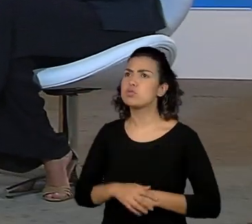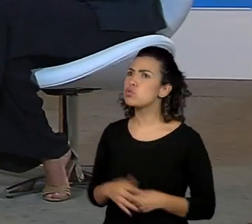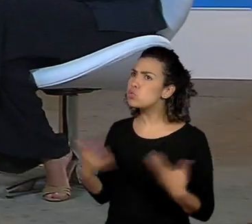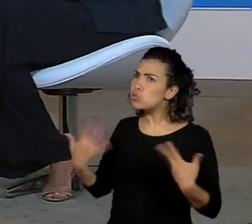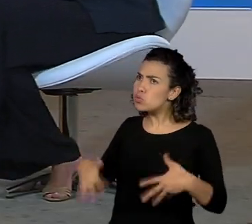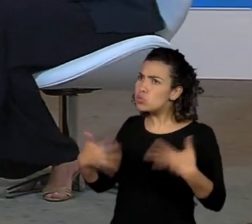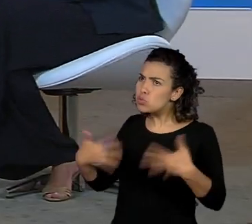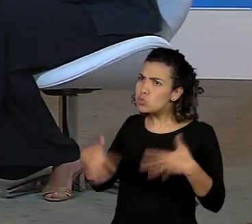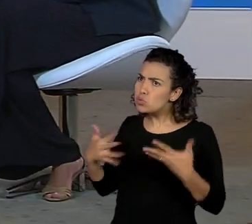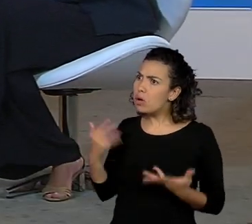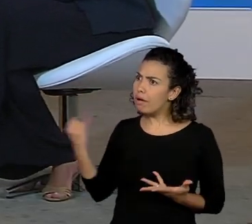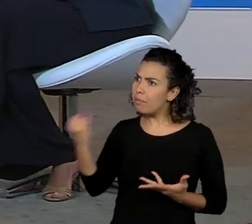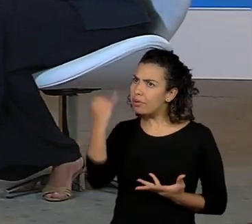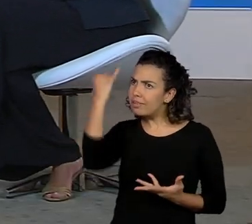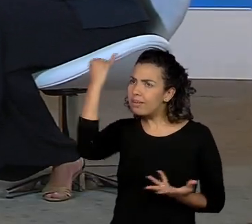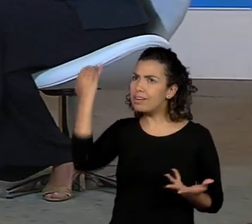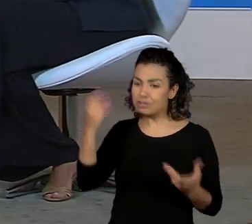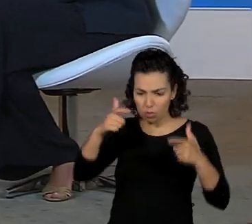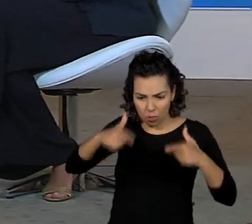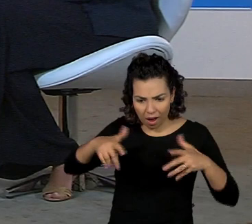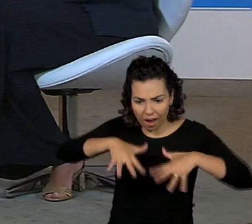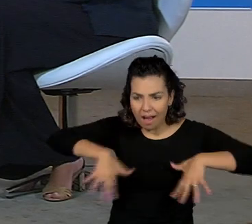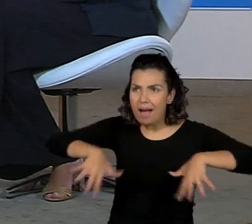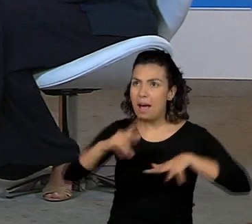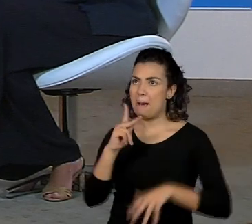professora, esse território fértil que é para eleiros?